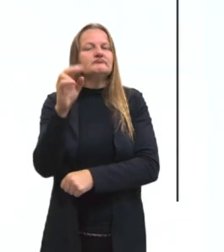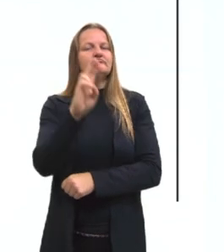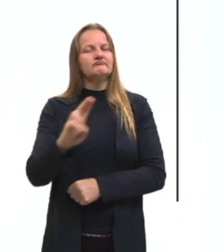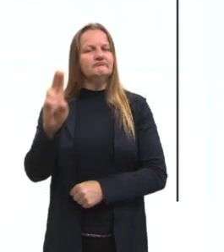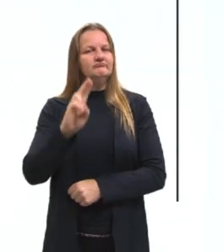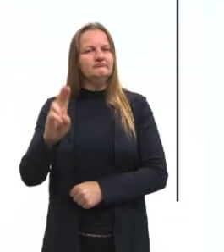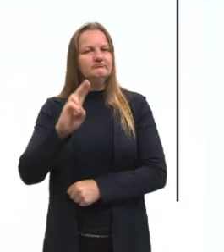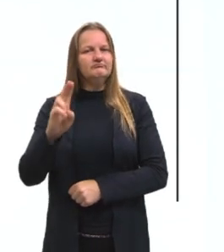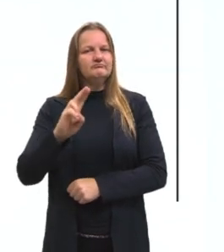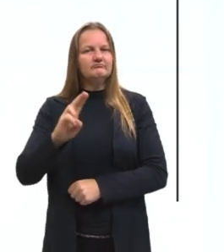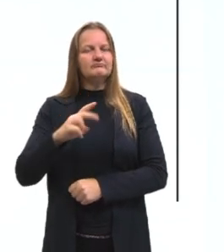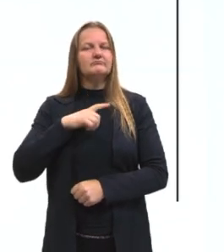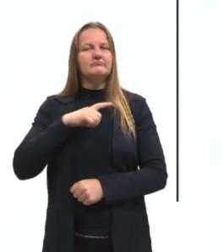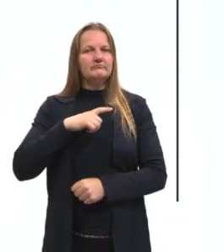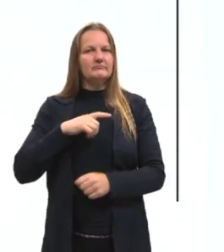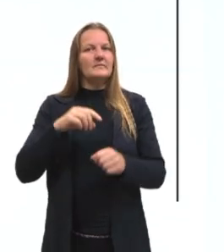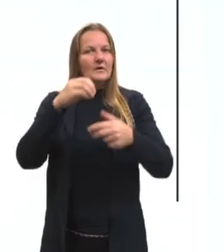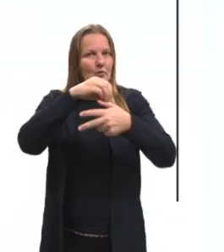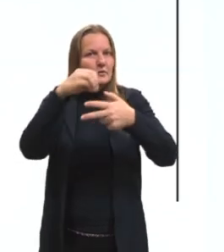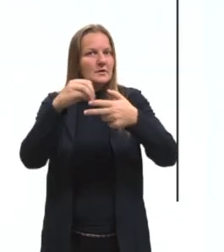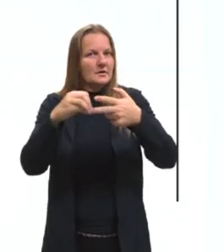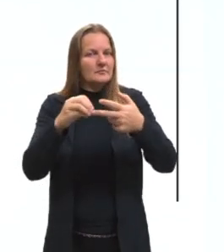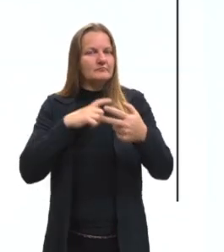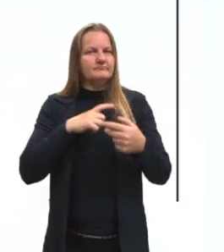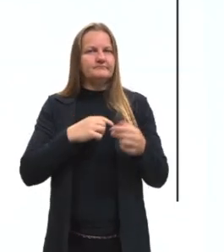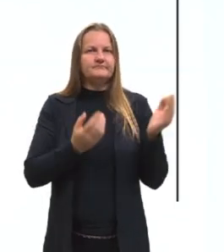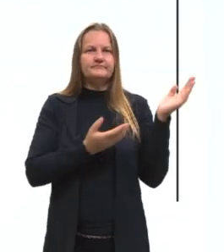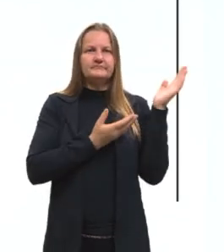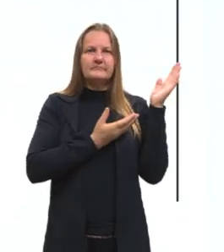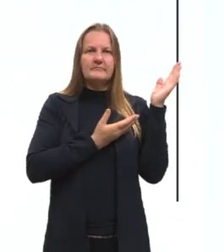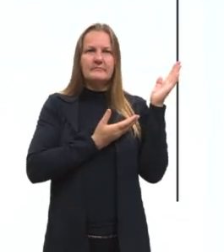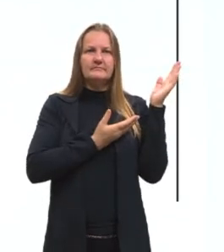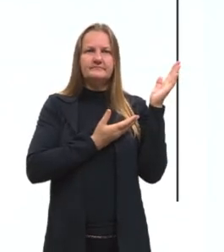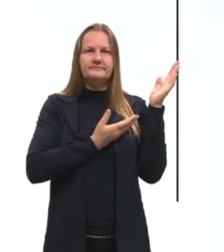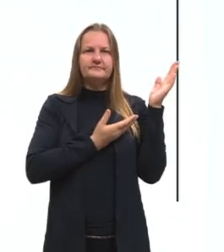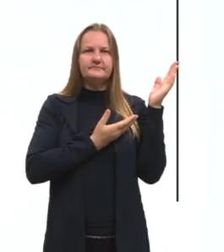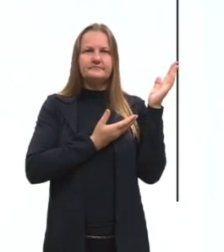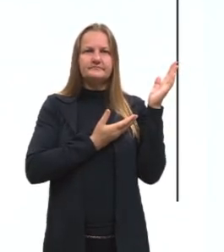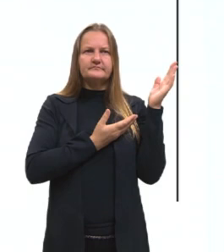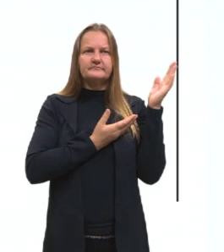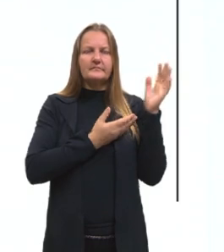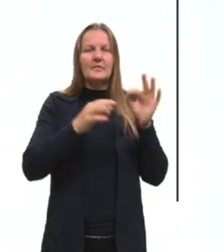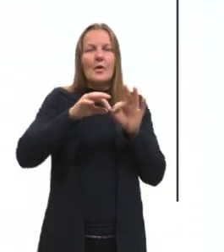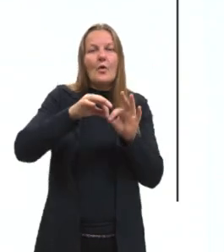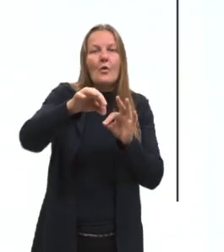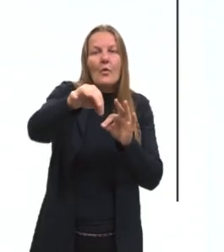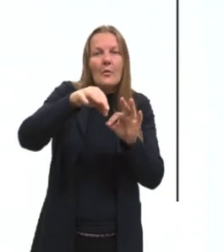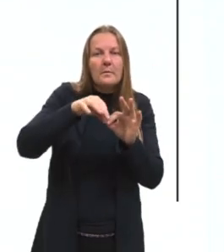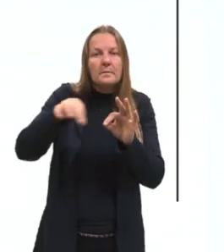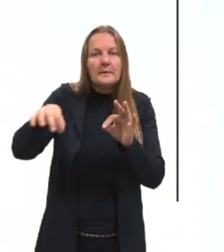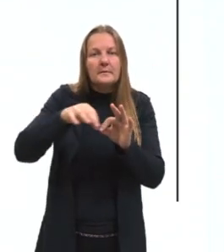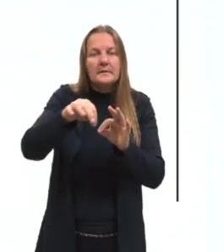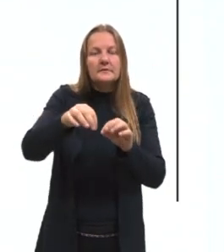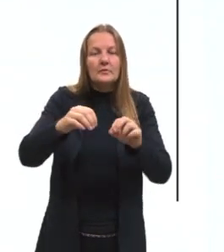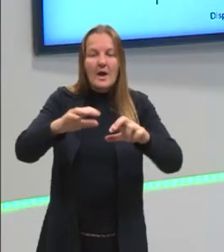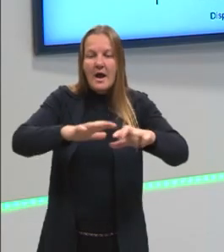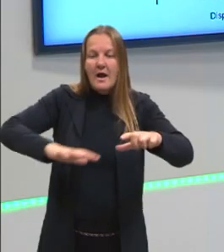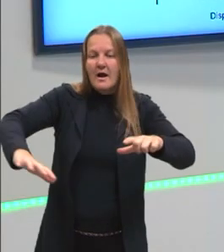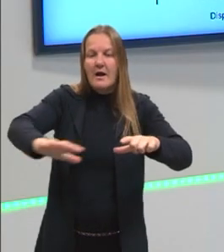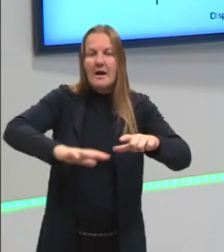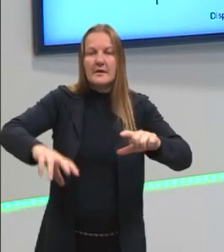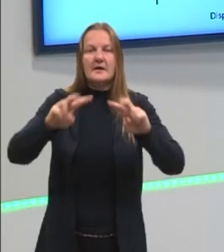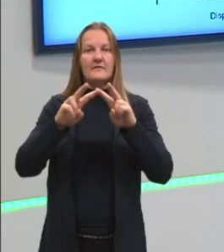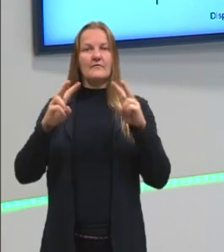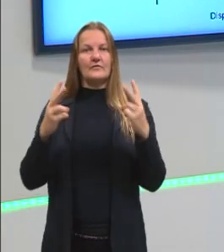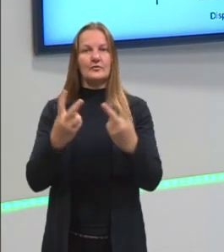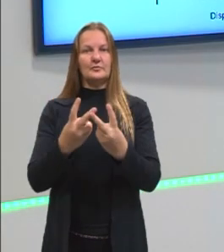muito em questões também. Aqui nós temos então a unidade de comprimento, de área e de volume.